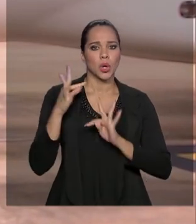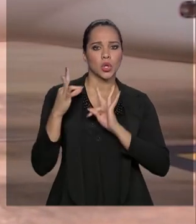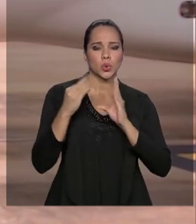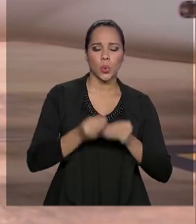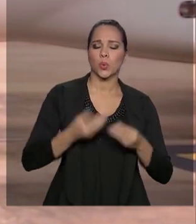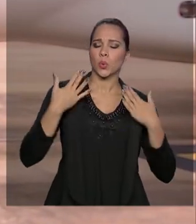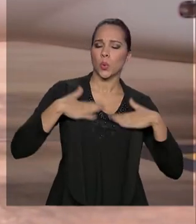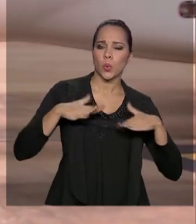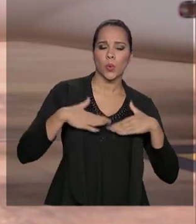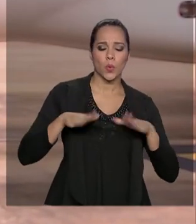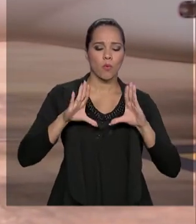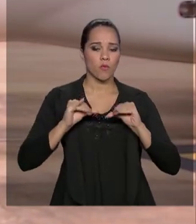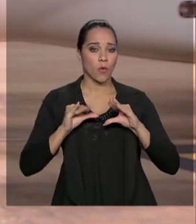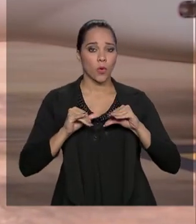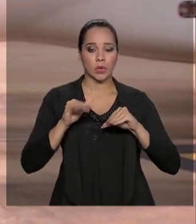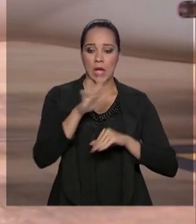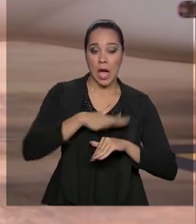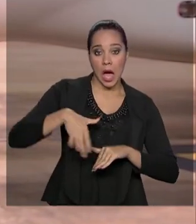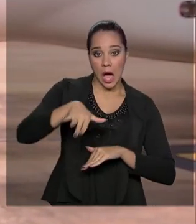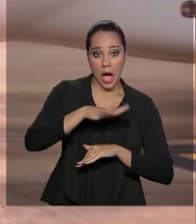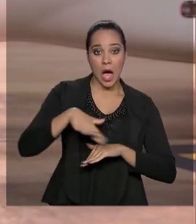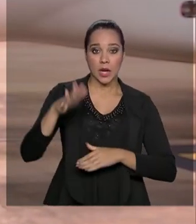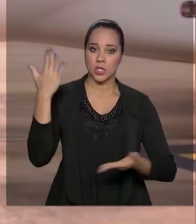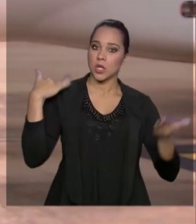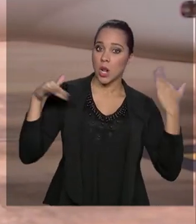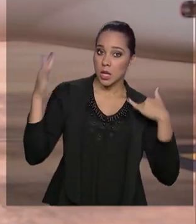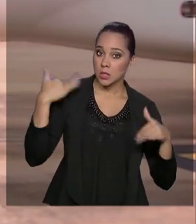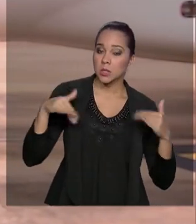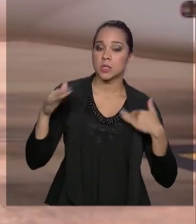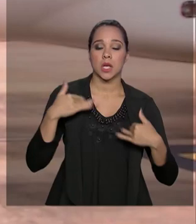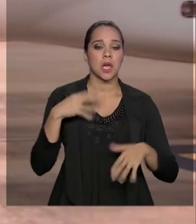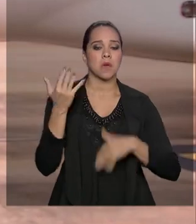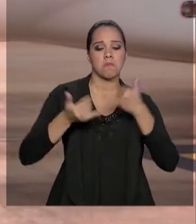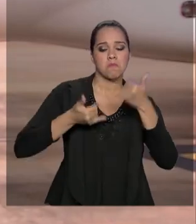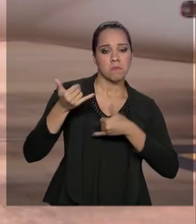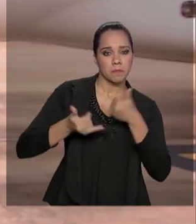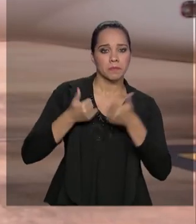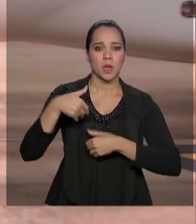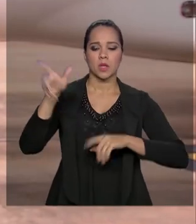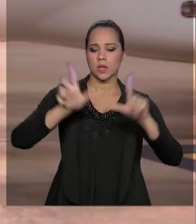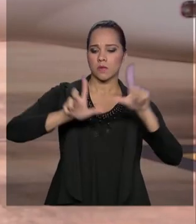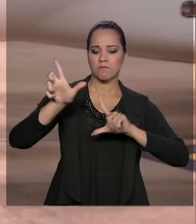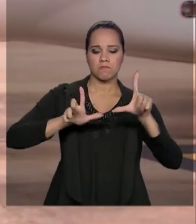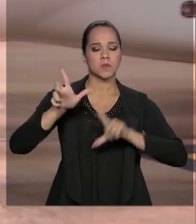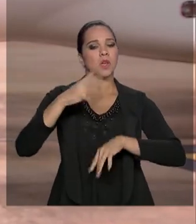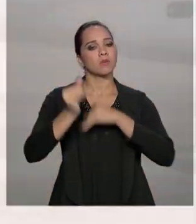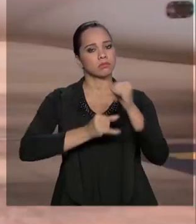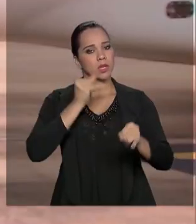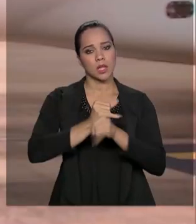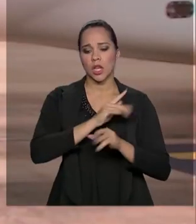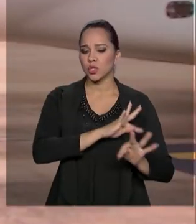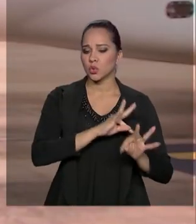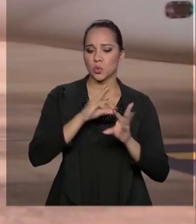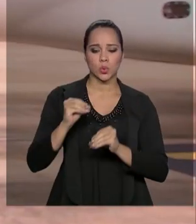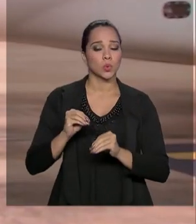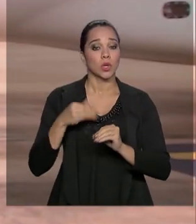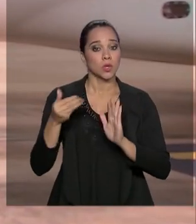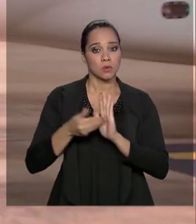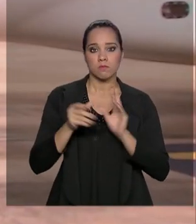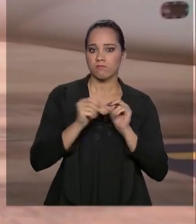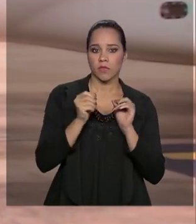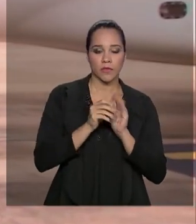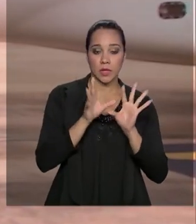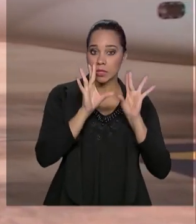conforto, todo o conforto, área de lazer, entretenimento, televisão, internet, foi feito nos